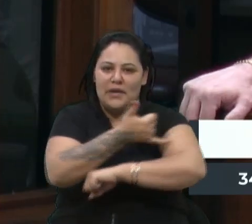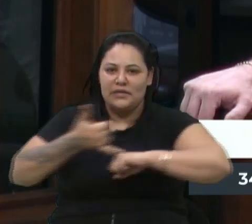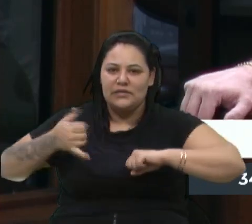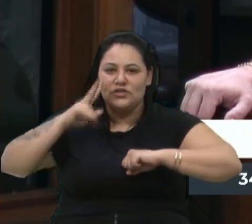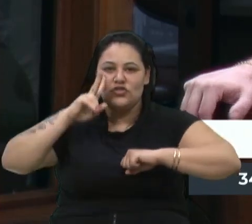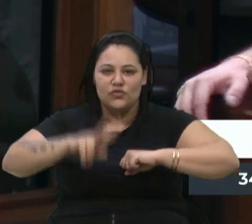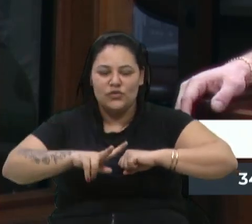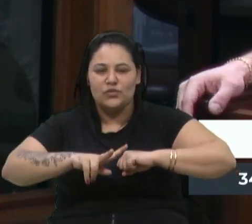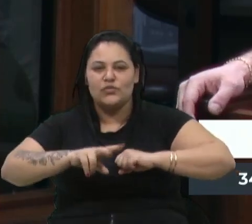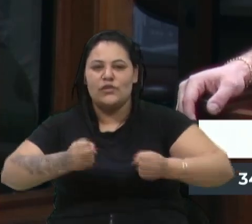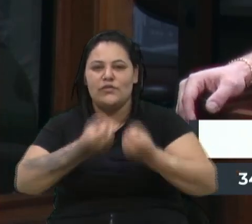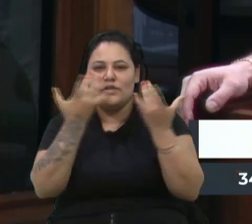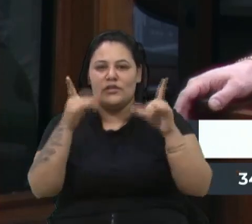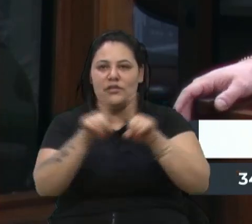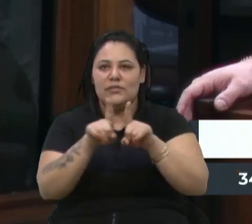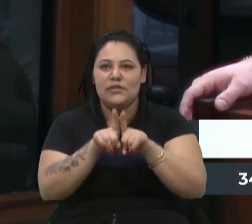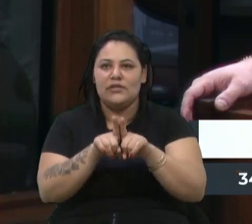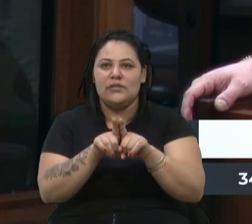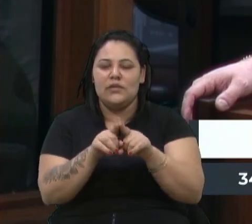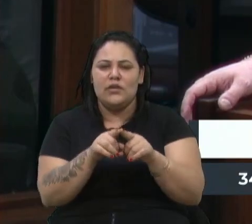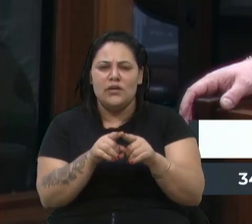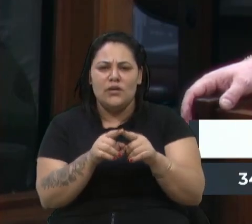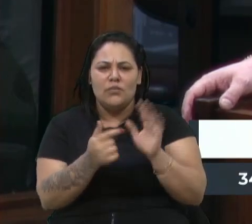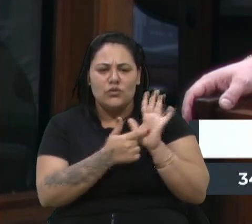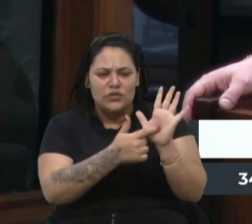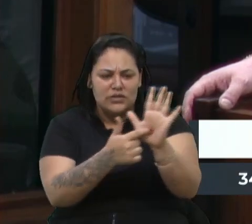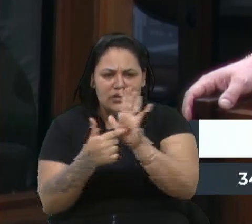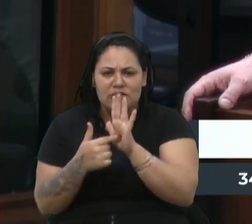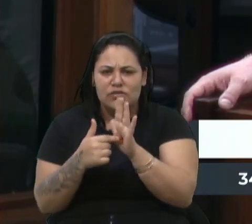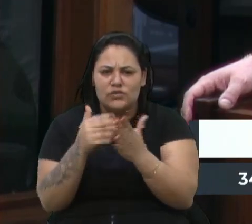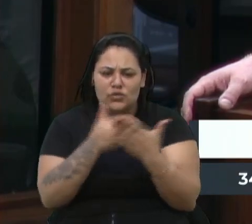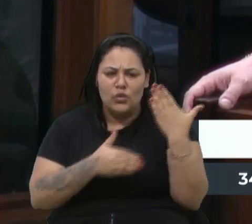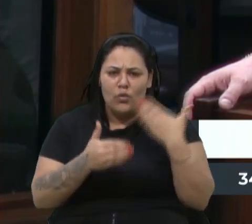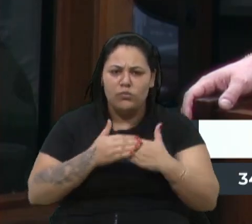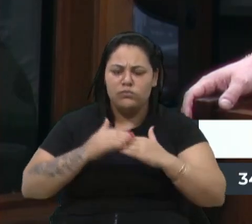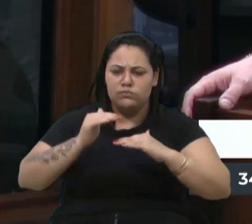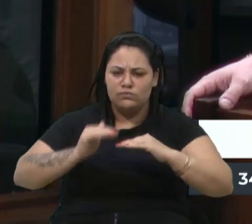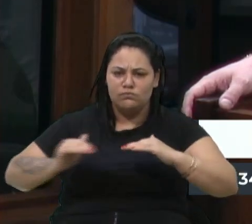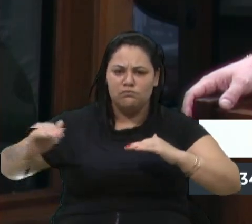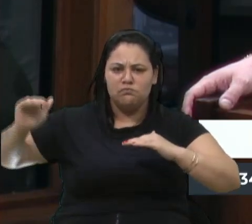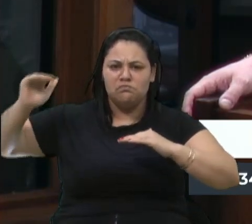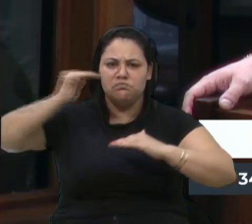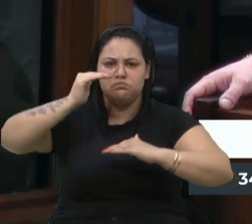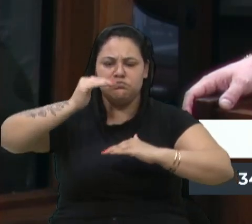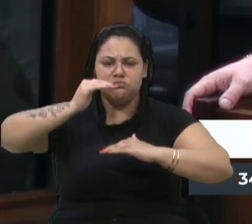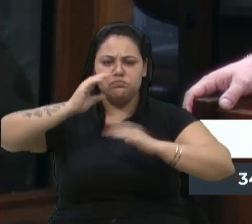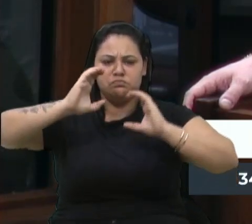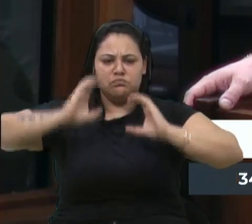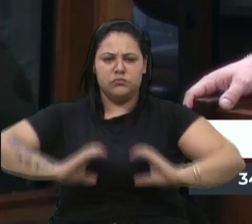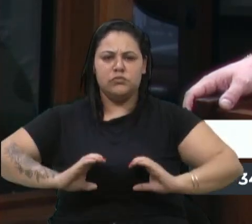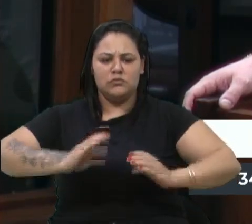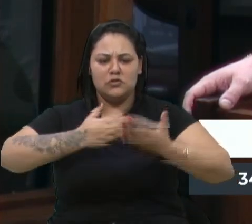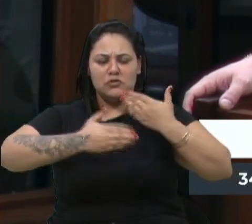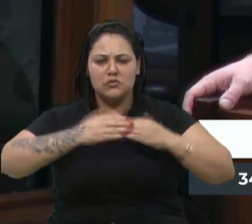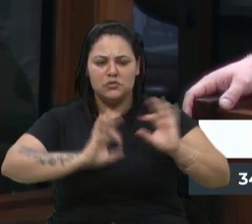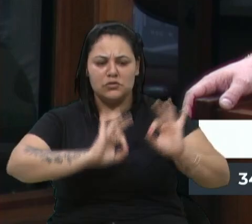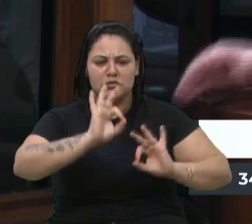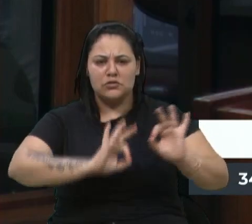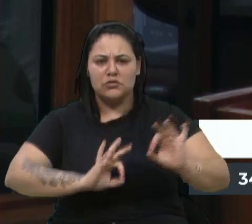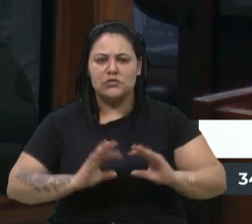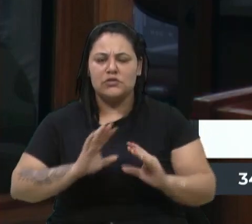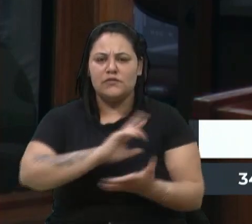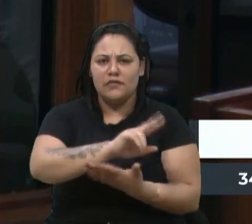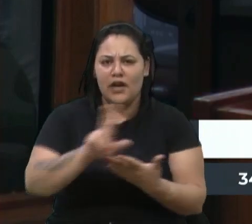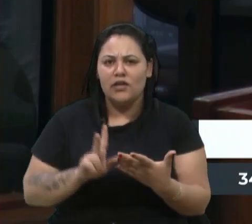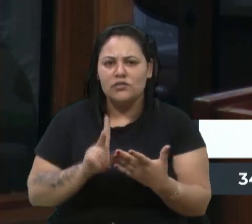toda essa hierarquia, essa disciplina, toda essa organização, que tantos professores estaduais,